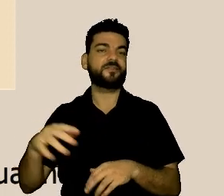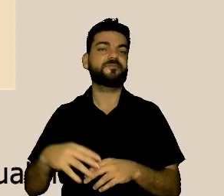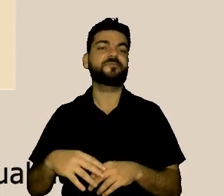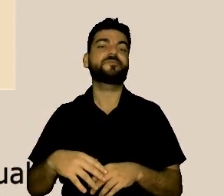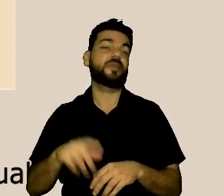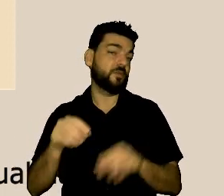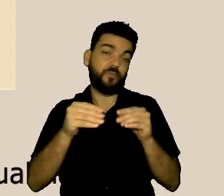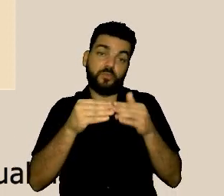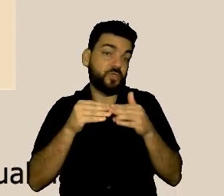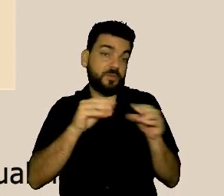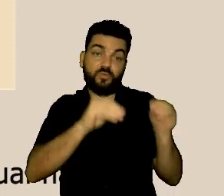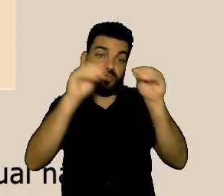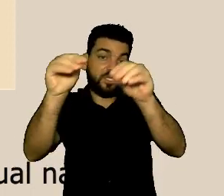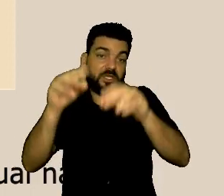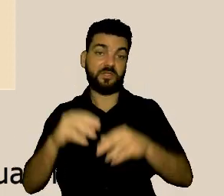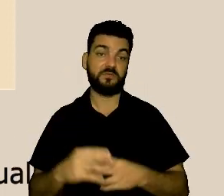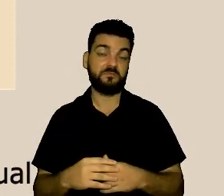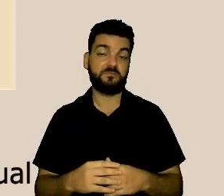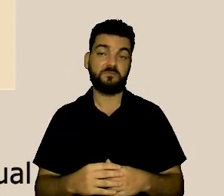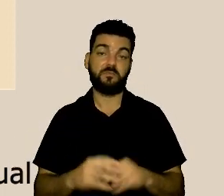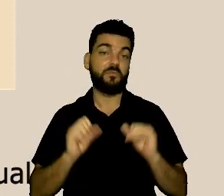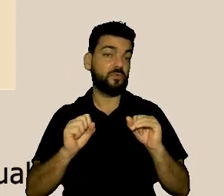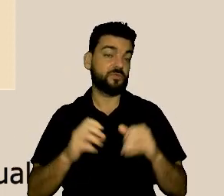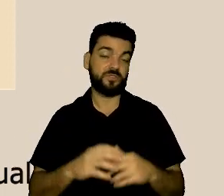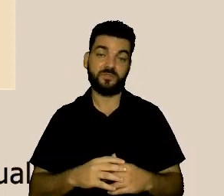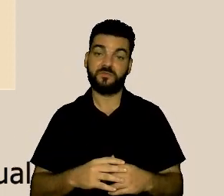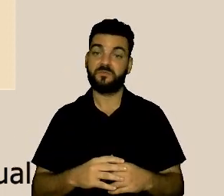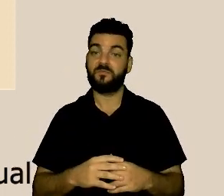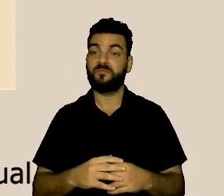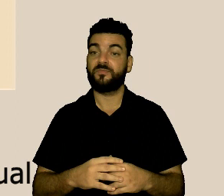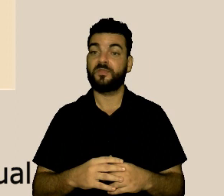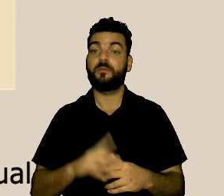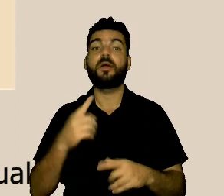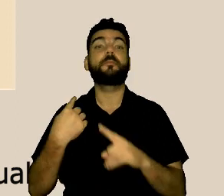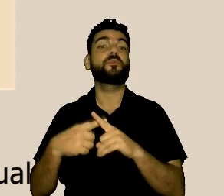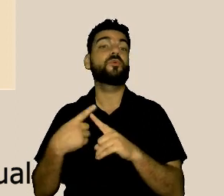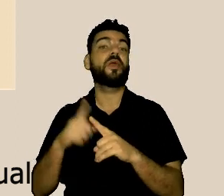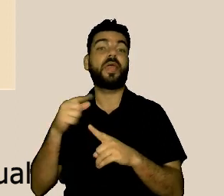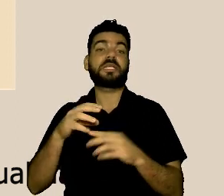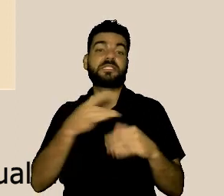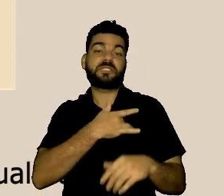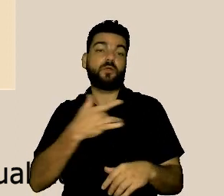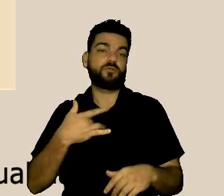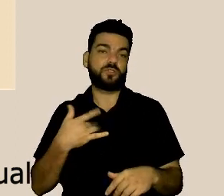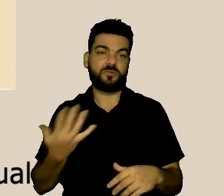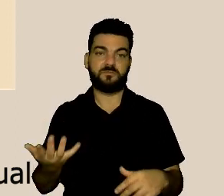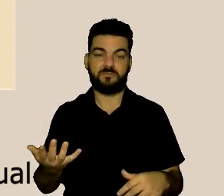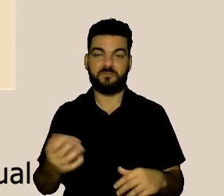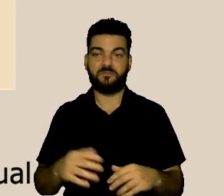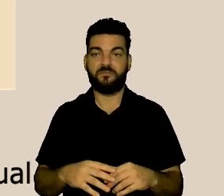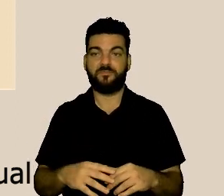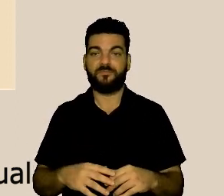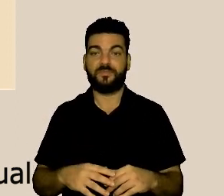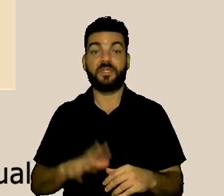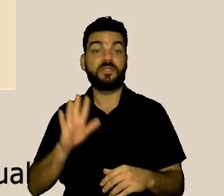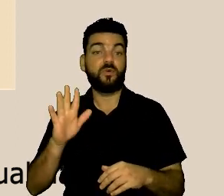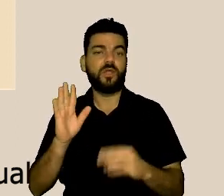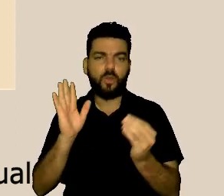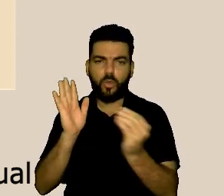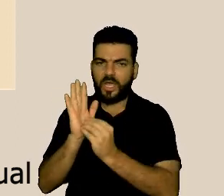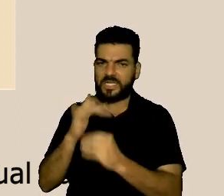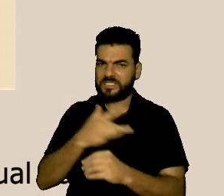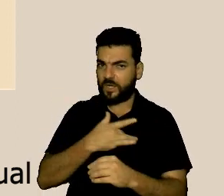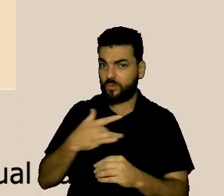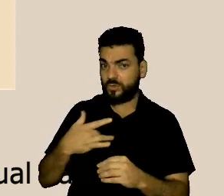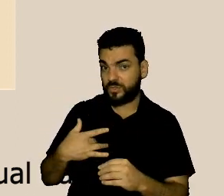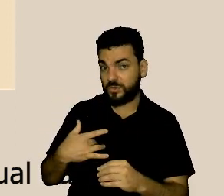fazer um pedido de alteração de lotação por motivo de saúde. Esse por motivo de saúde, ainda ele